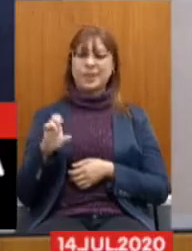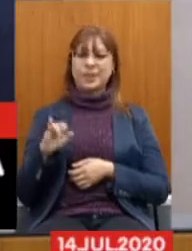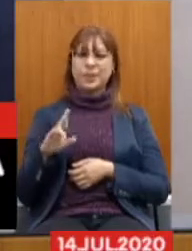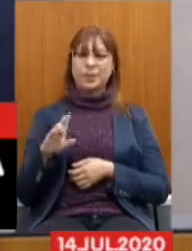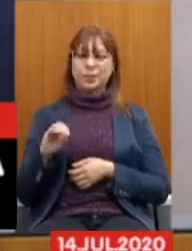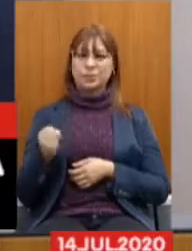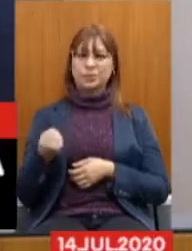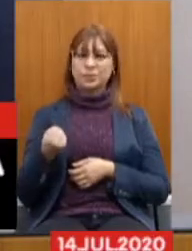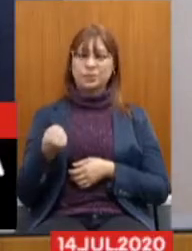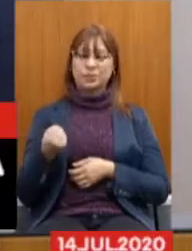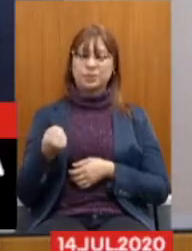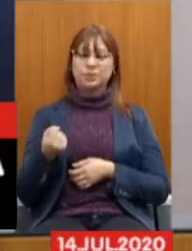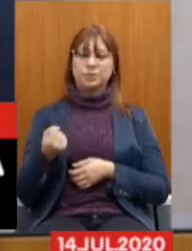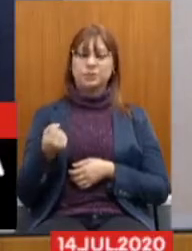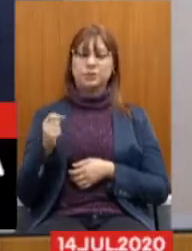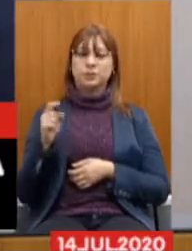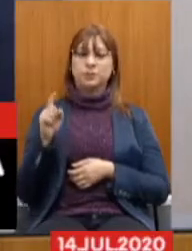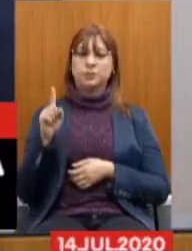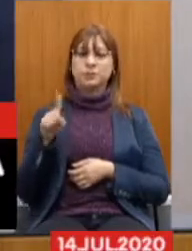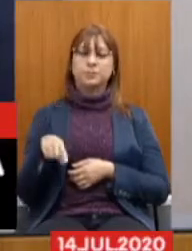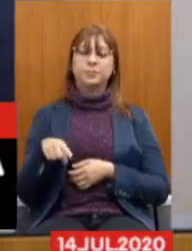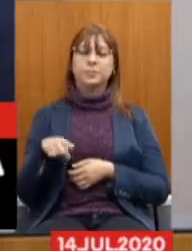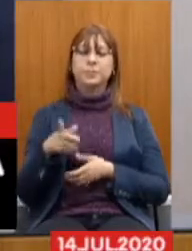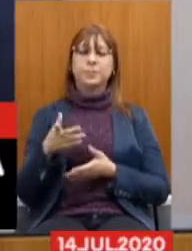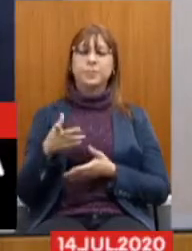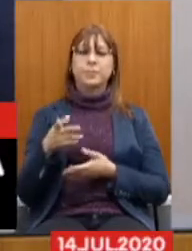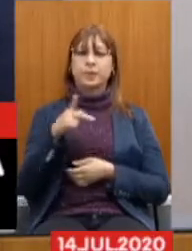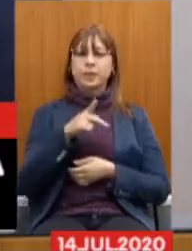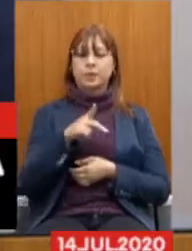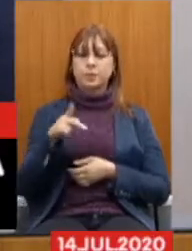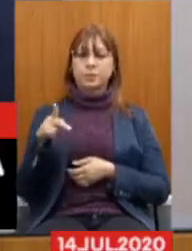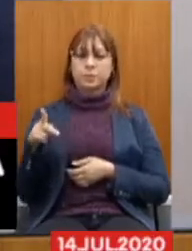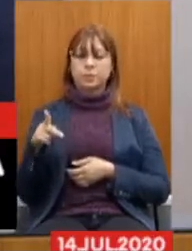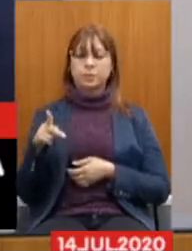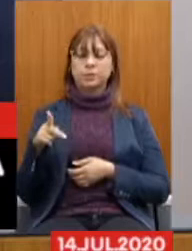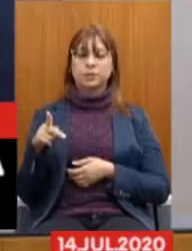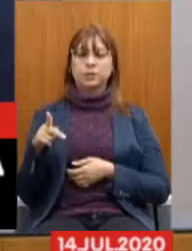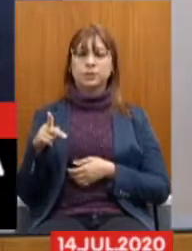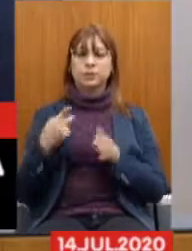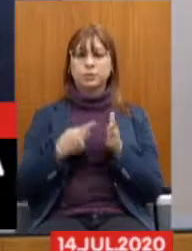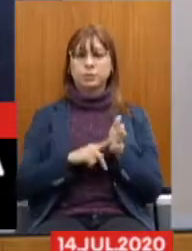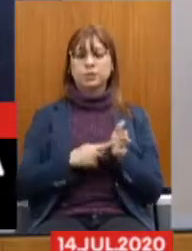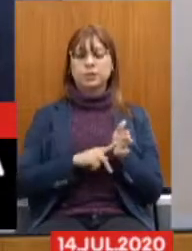Que é Presidente do Sindicato